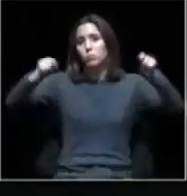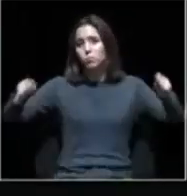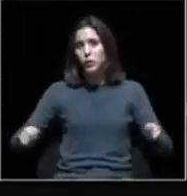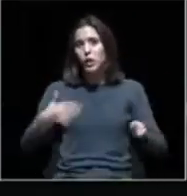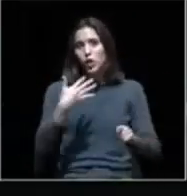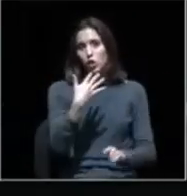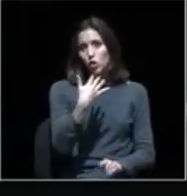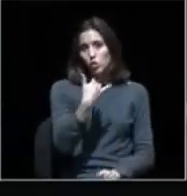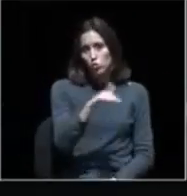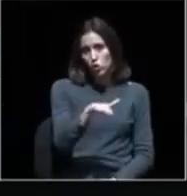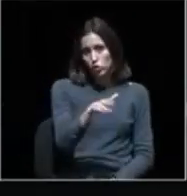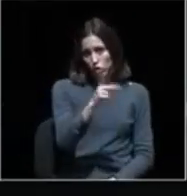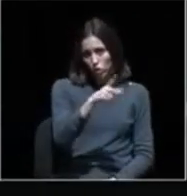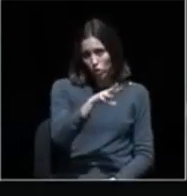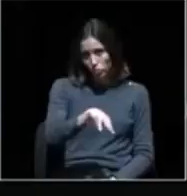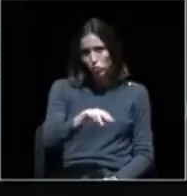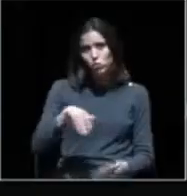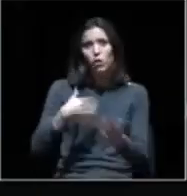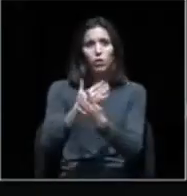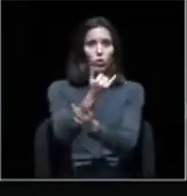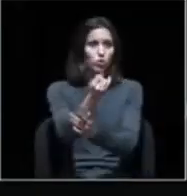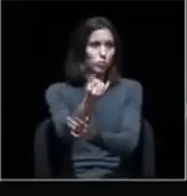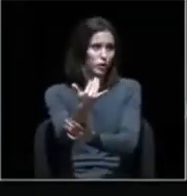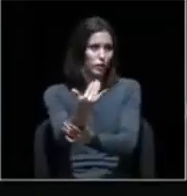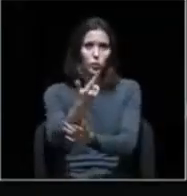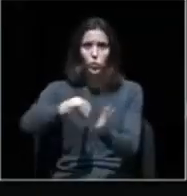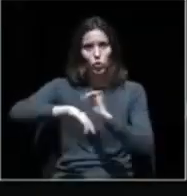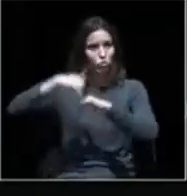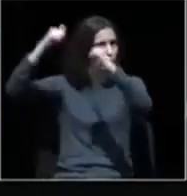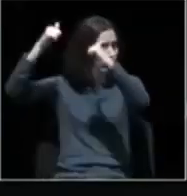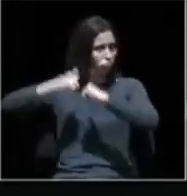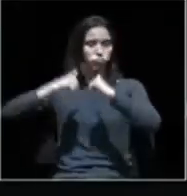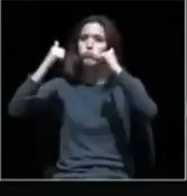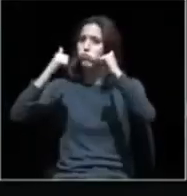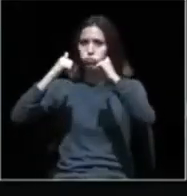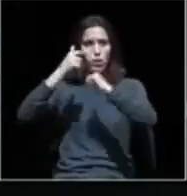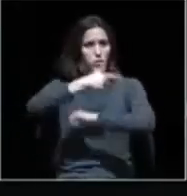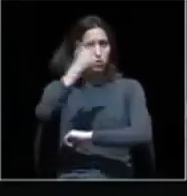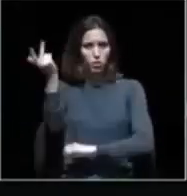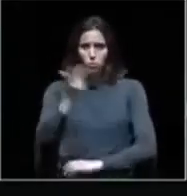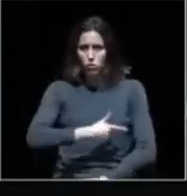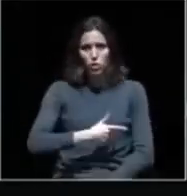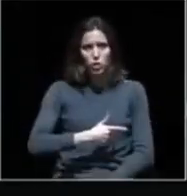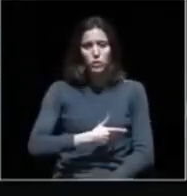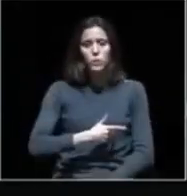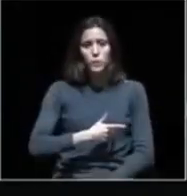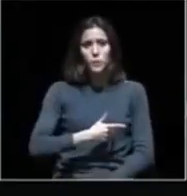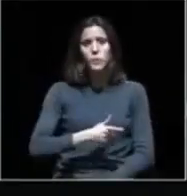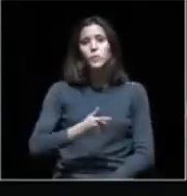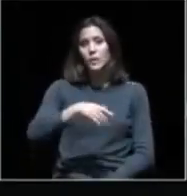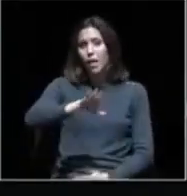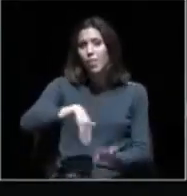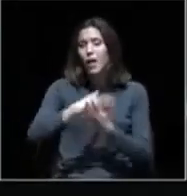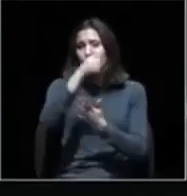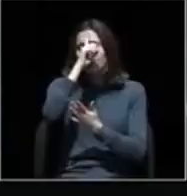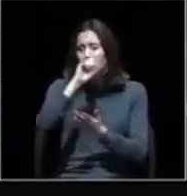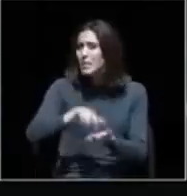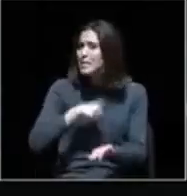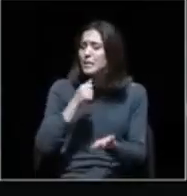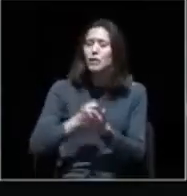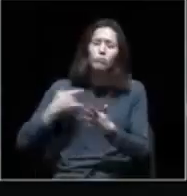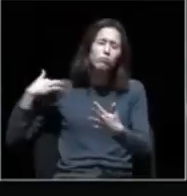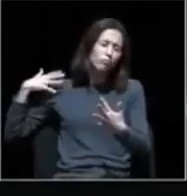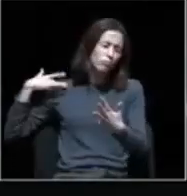até 2021, algo com o qual concordamos na íntegra. Aliás, a este propósito recordamos que desde sempre os verdes